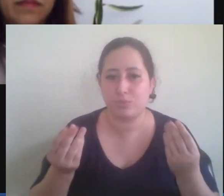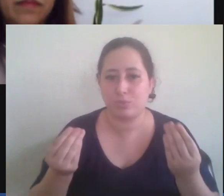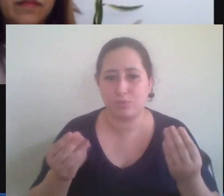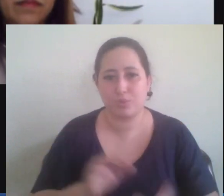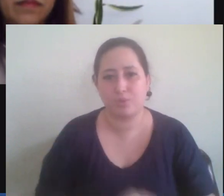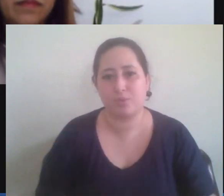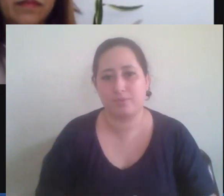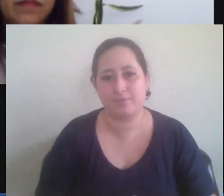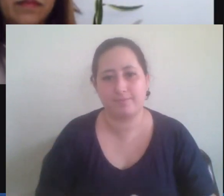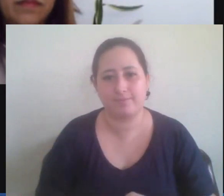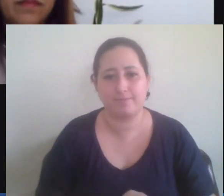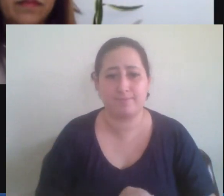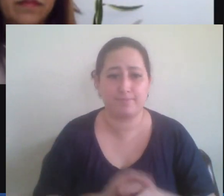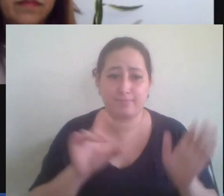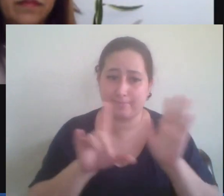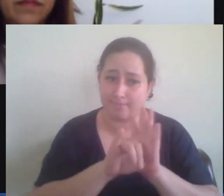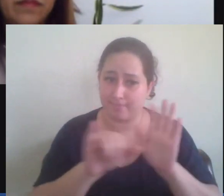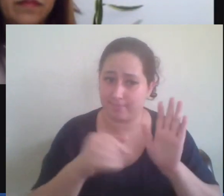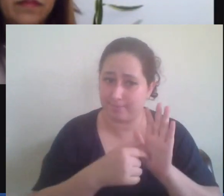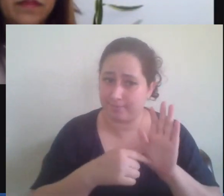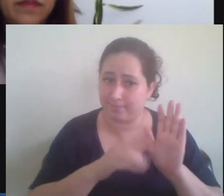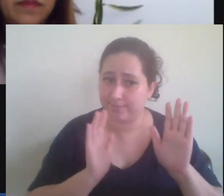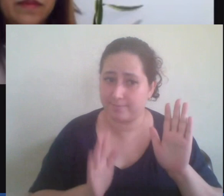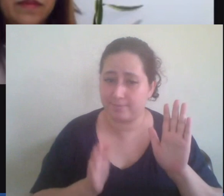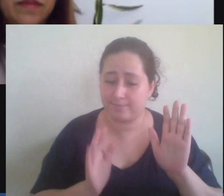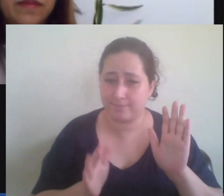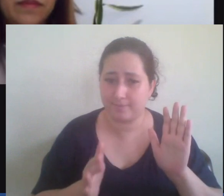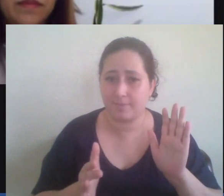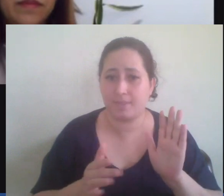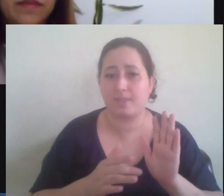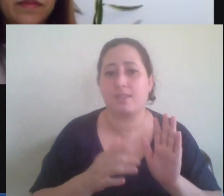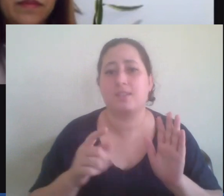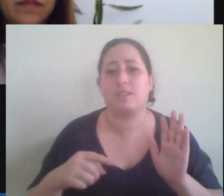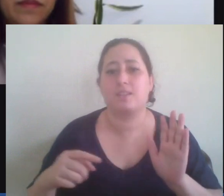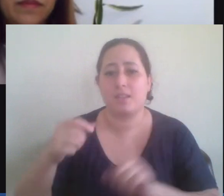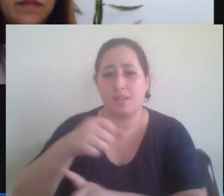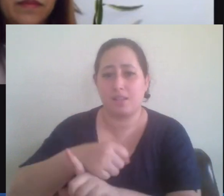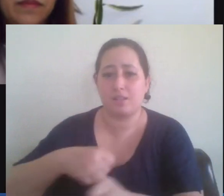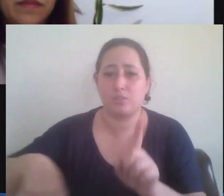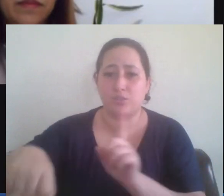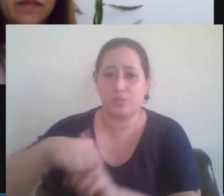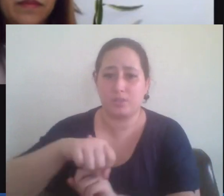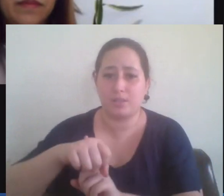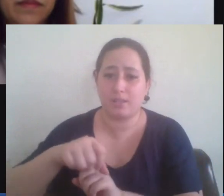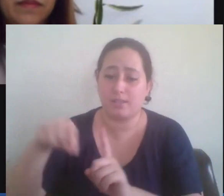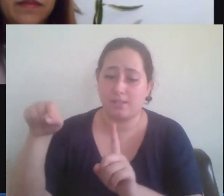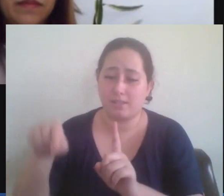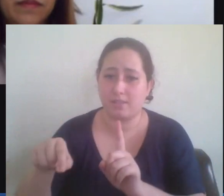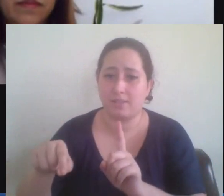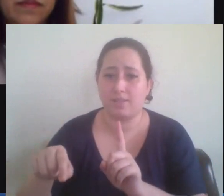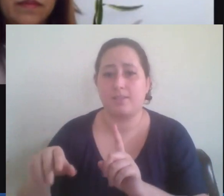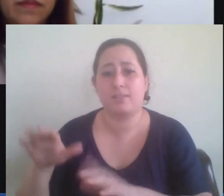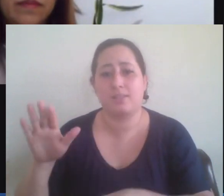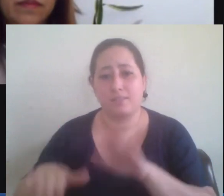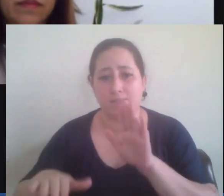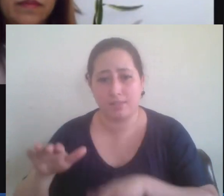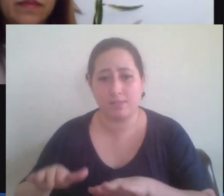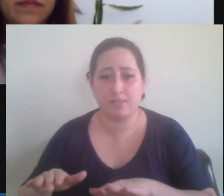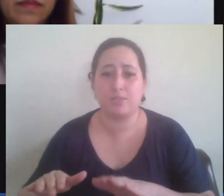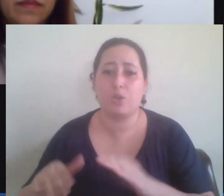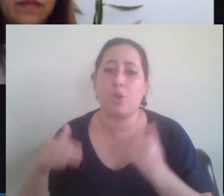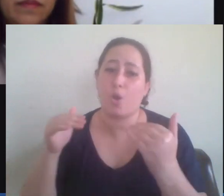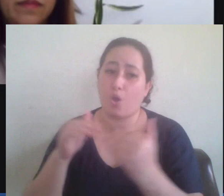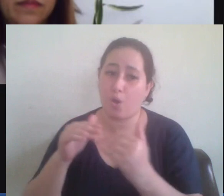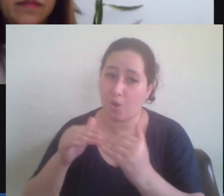legislação nós temos uma sociedade que muitas vezes também compactua com